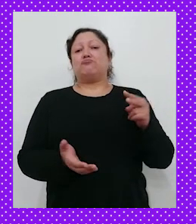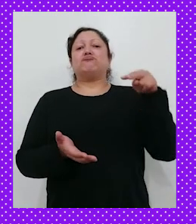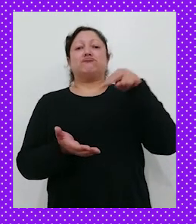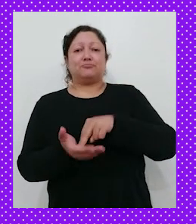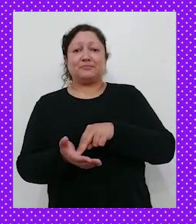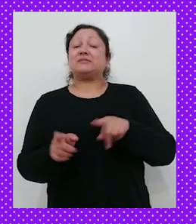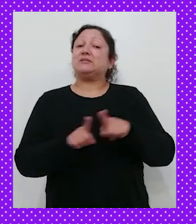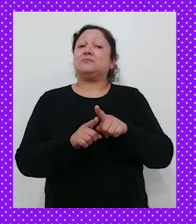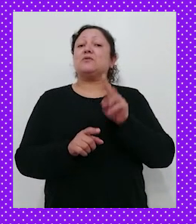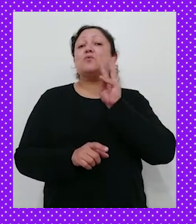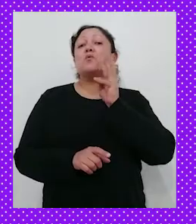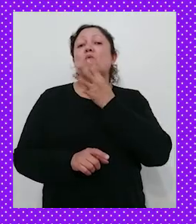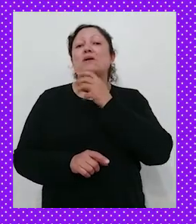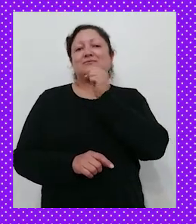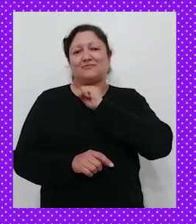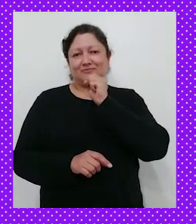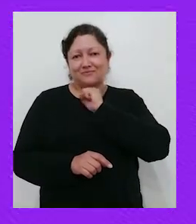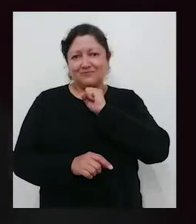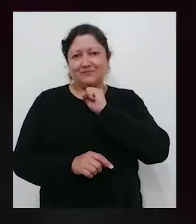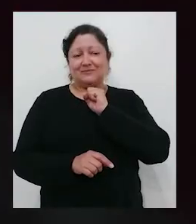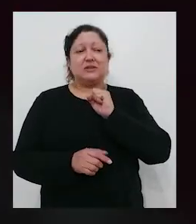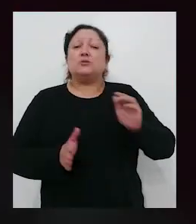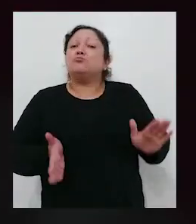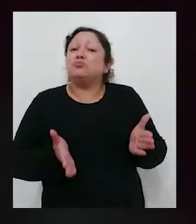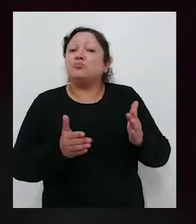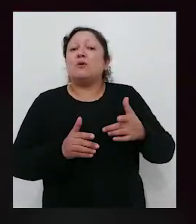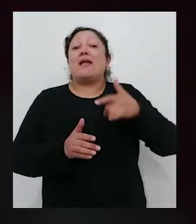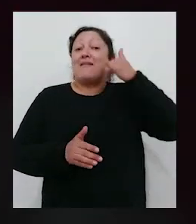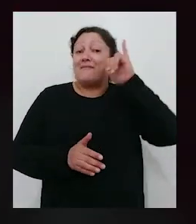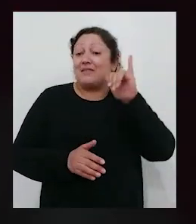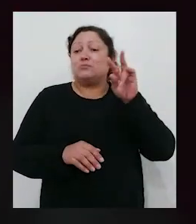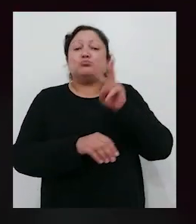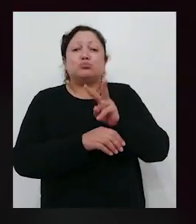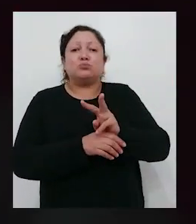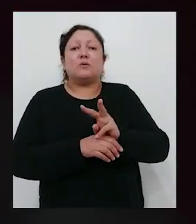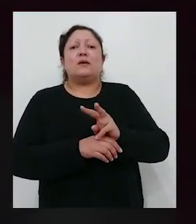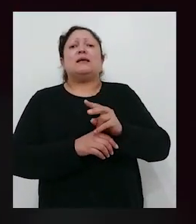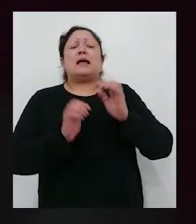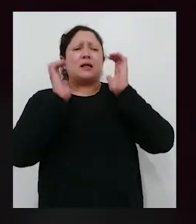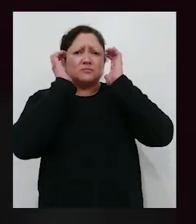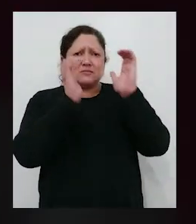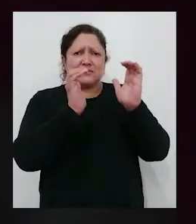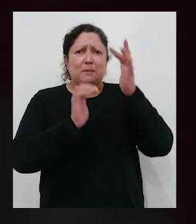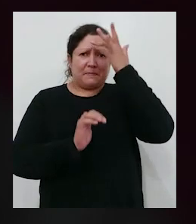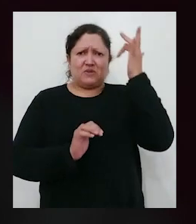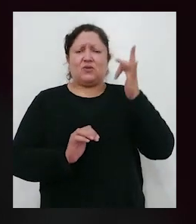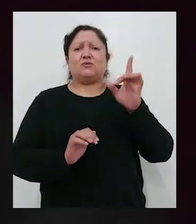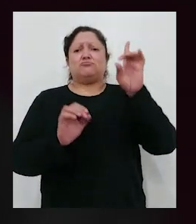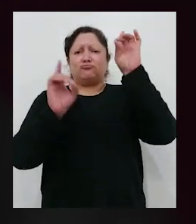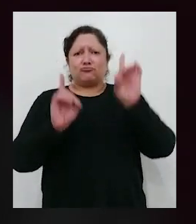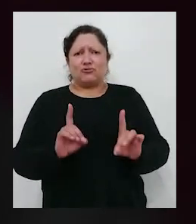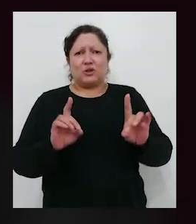presencial e também pelo atos do idoso. Promover, prevenir, proteger e assegurar o reconhecimento e as